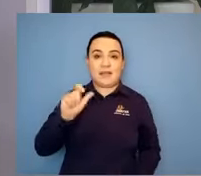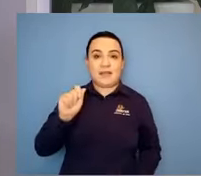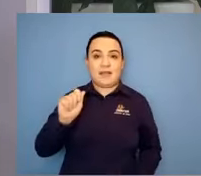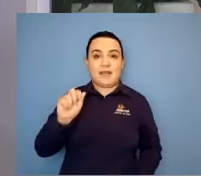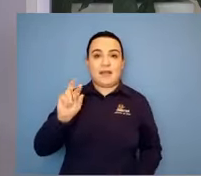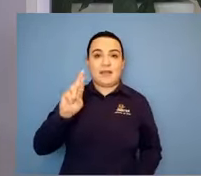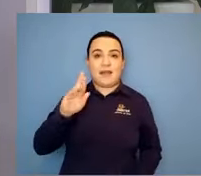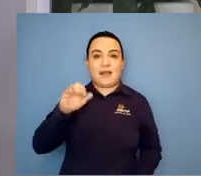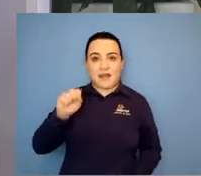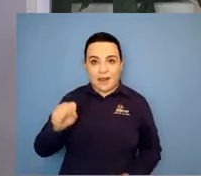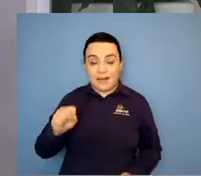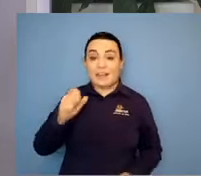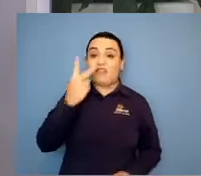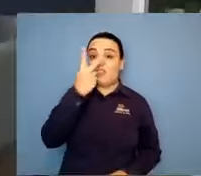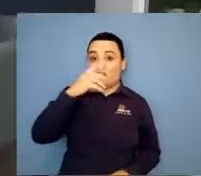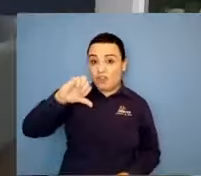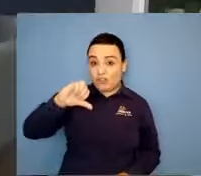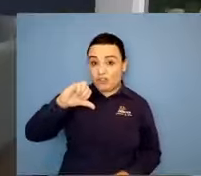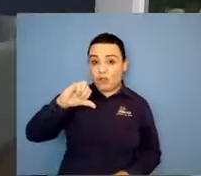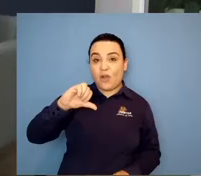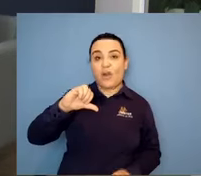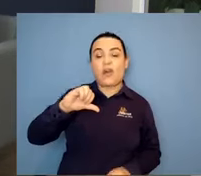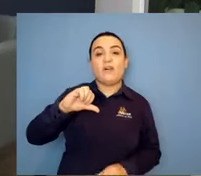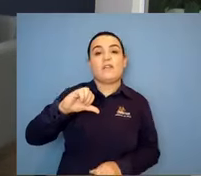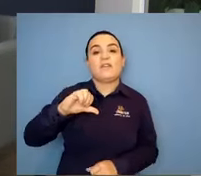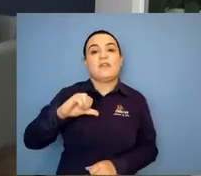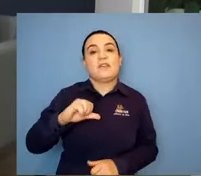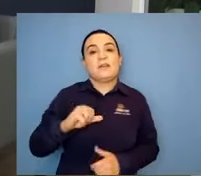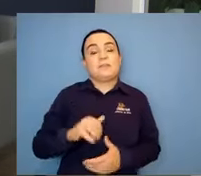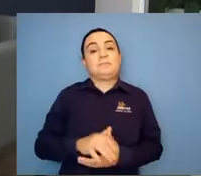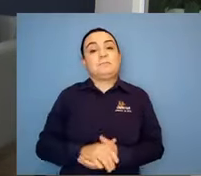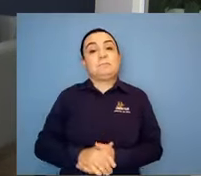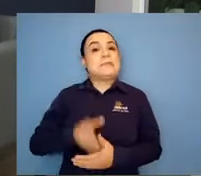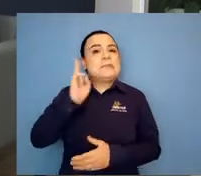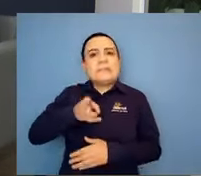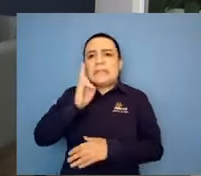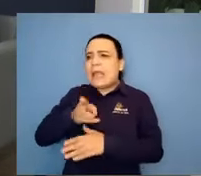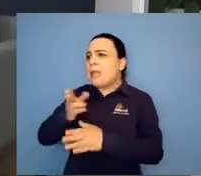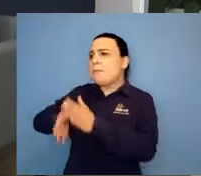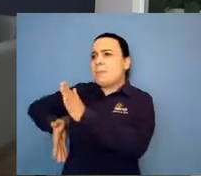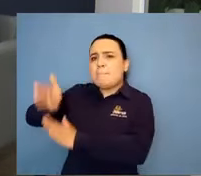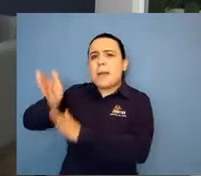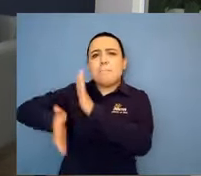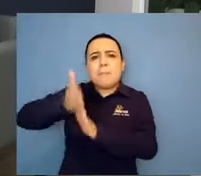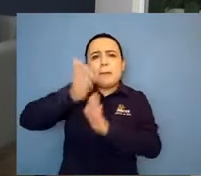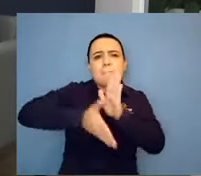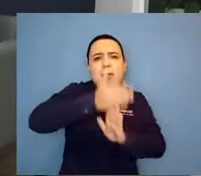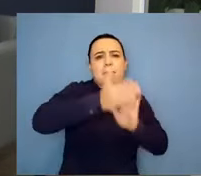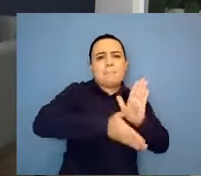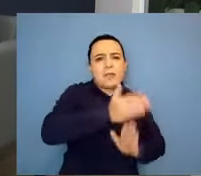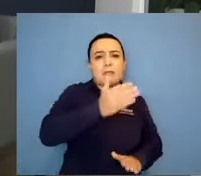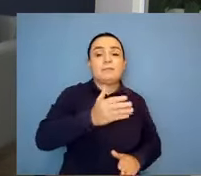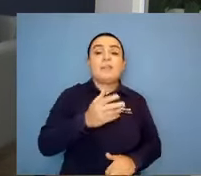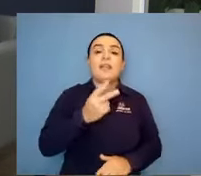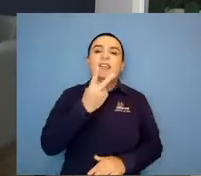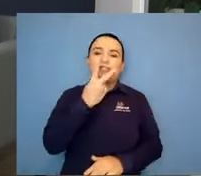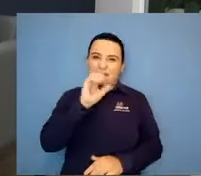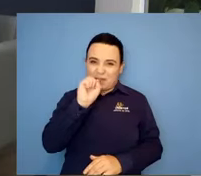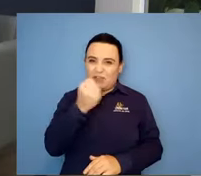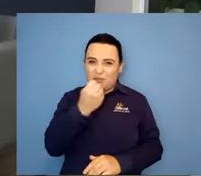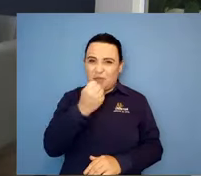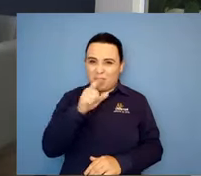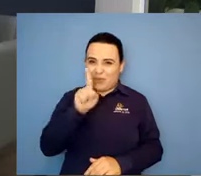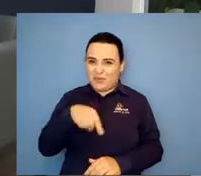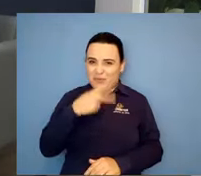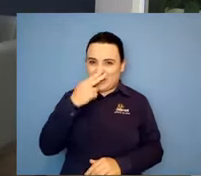na Assembleia Legislativa, além das universidades, para levar a informação. E acabou fevereiro, eu já vou para a Páscoa Solidária. Acabou